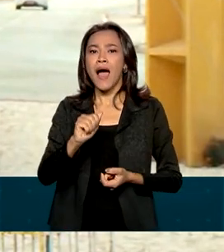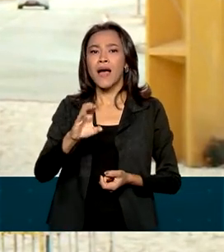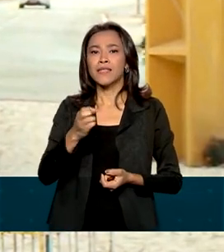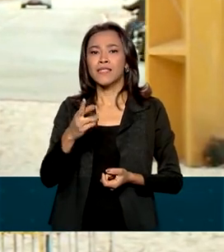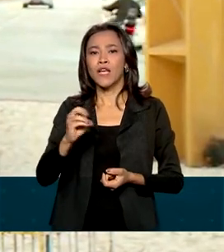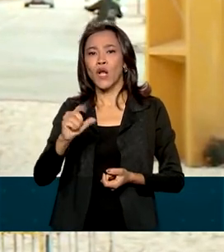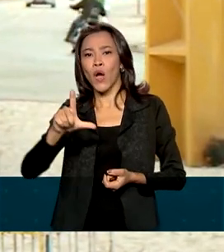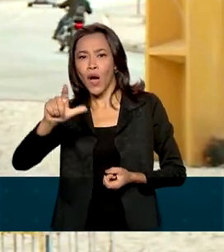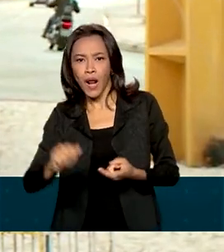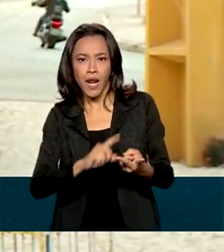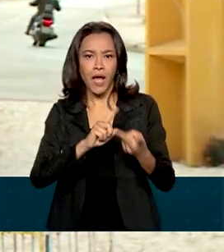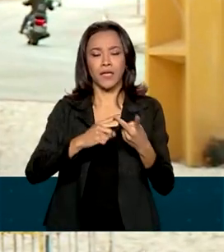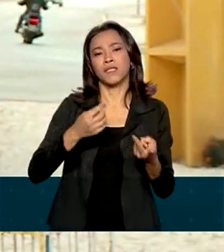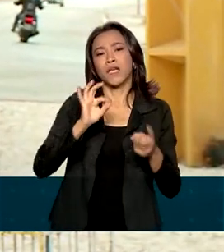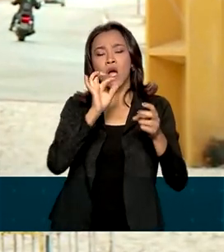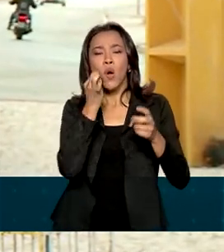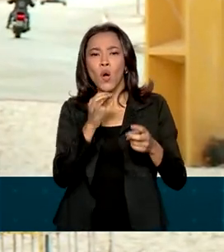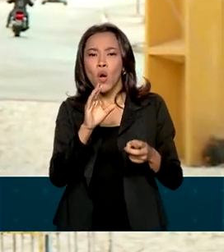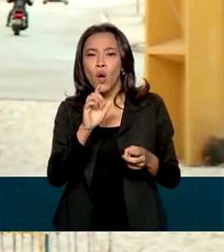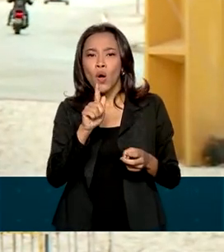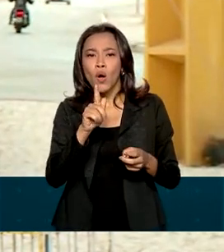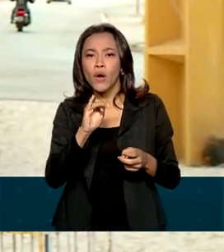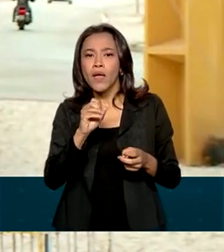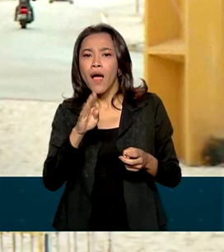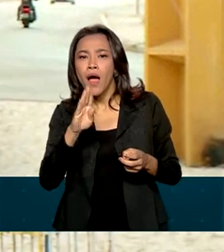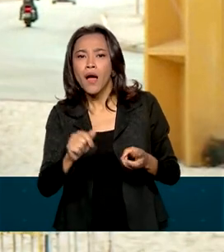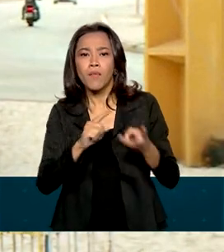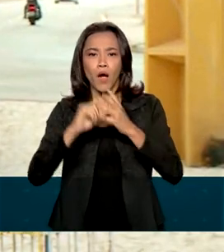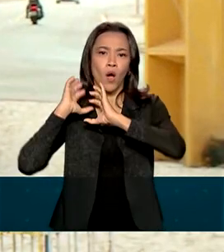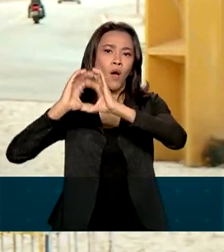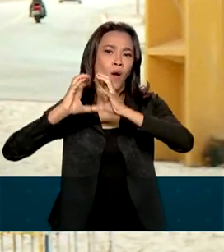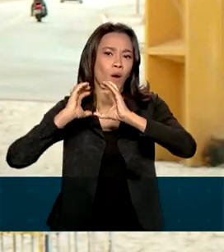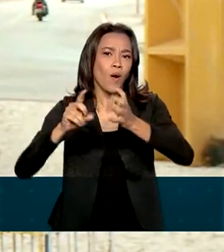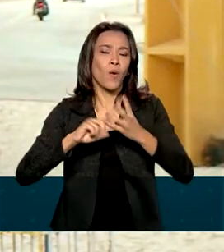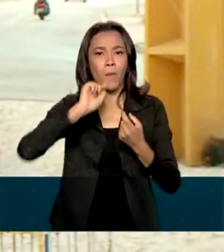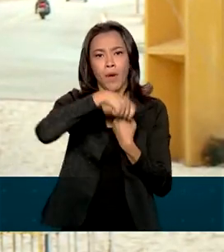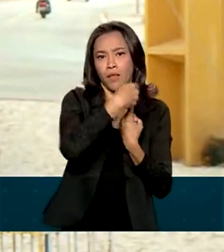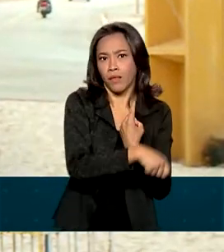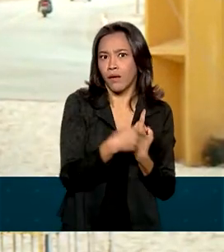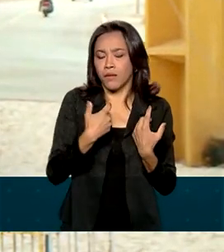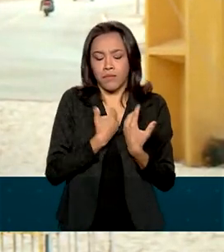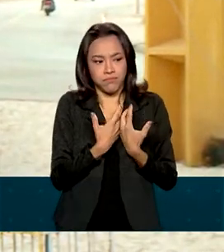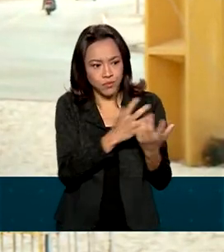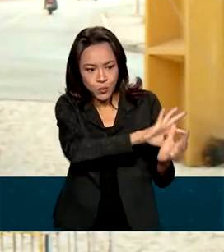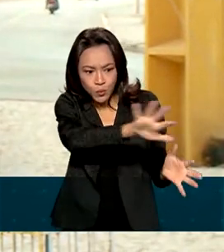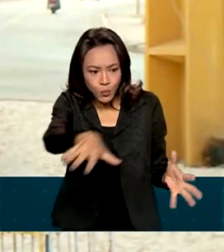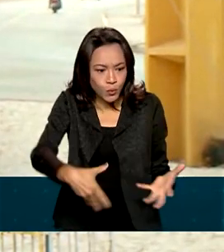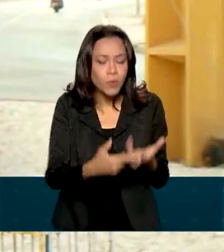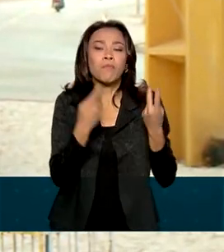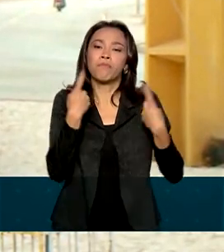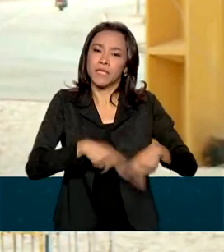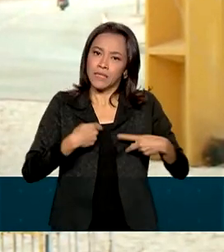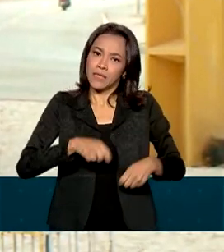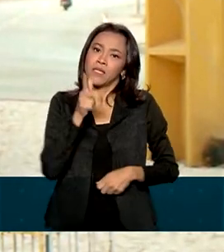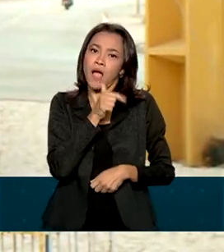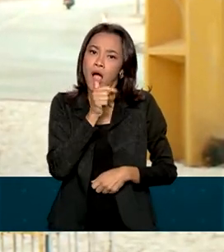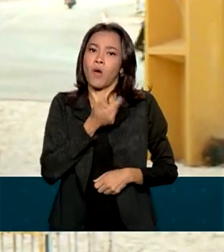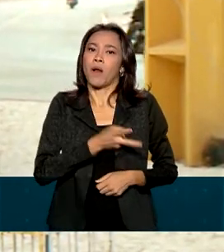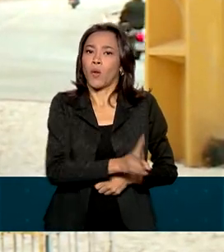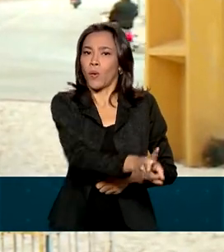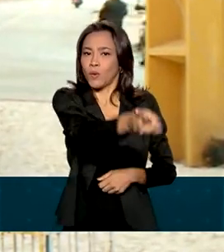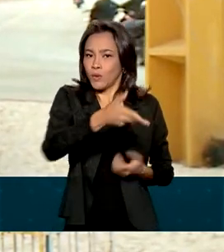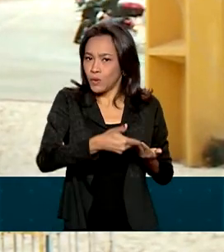usada na exportação, goiaba, coco, banana, são mais de 30 produtos que são produzidos em locais e que precisam de água para que continue